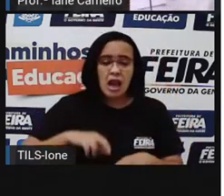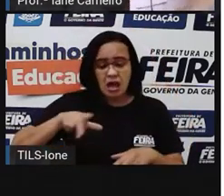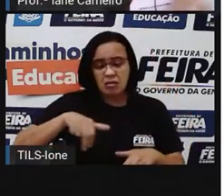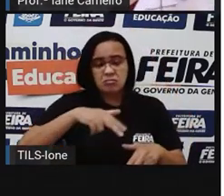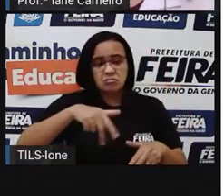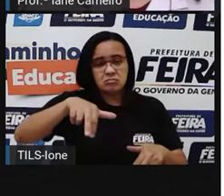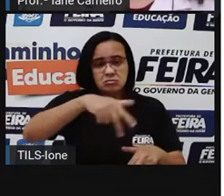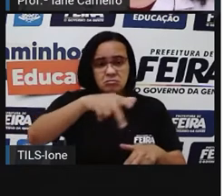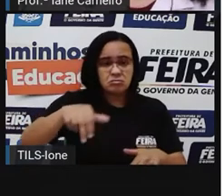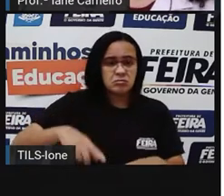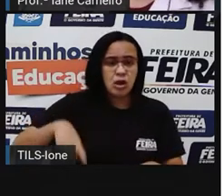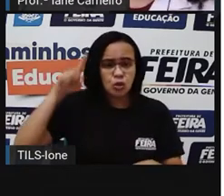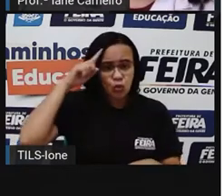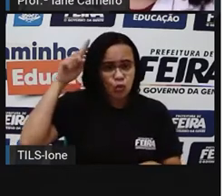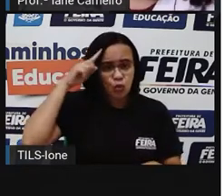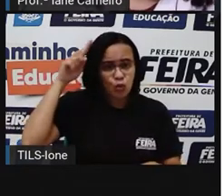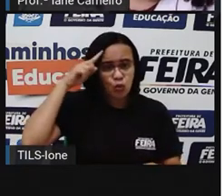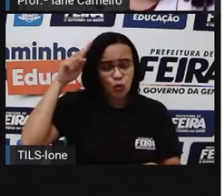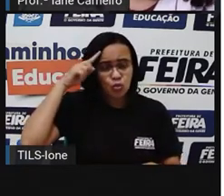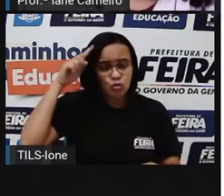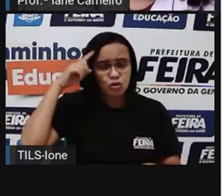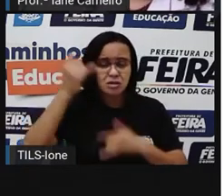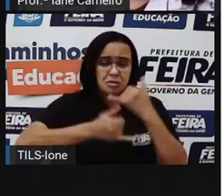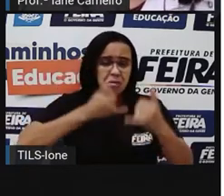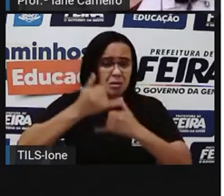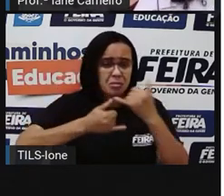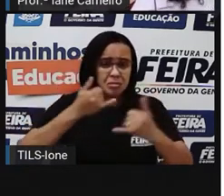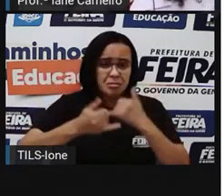na floresta e brincar com os outros animais.